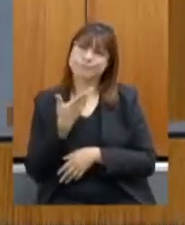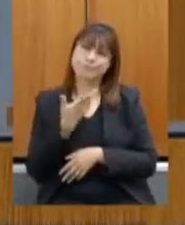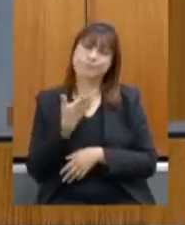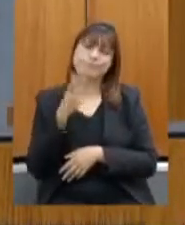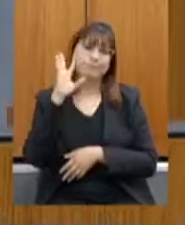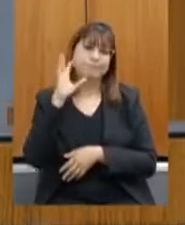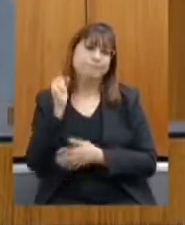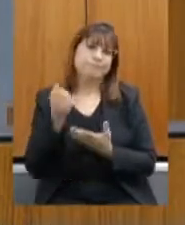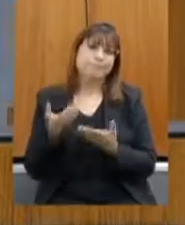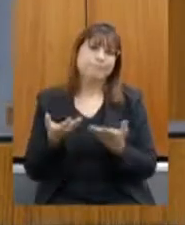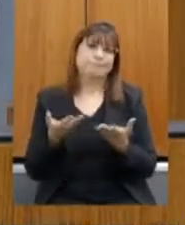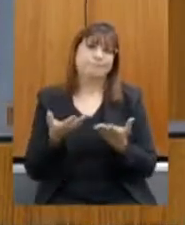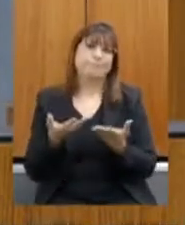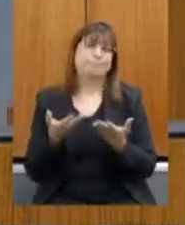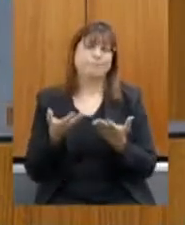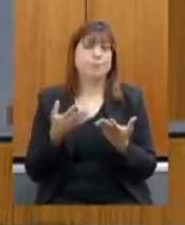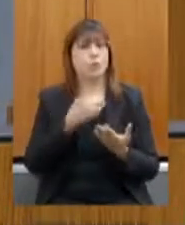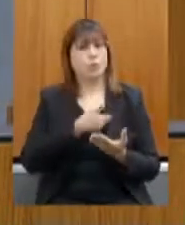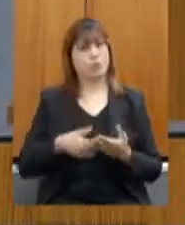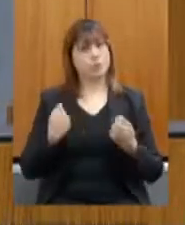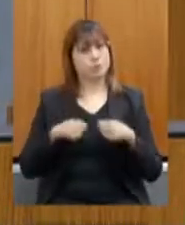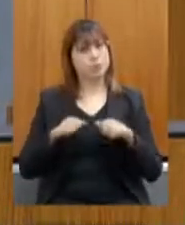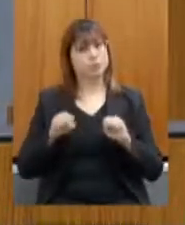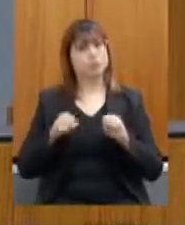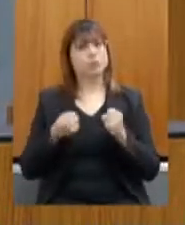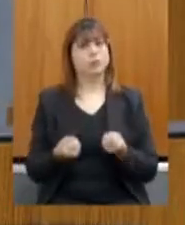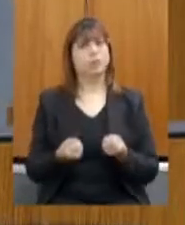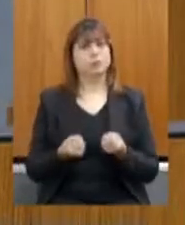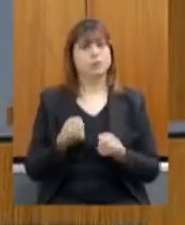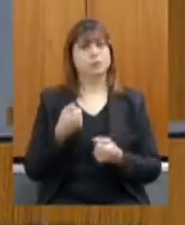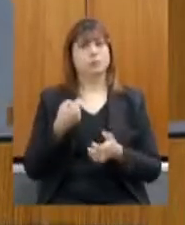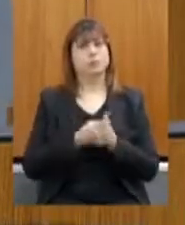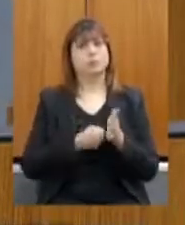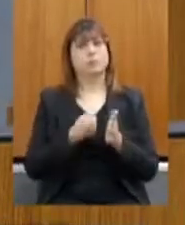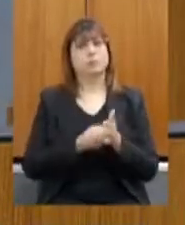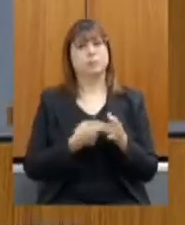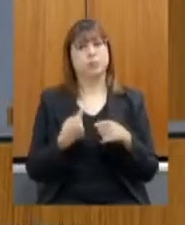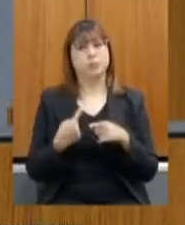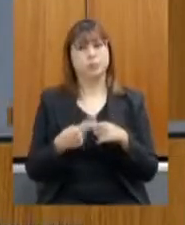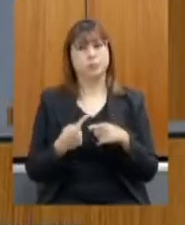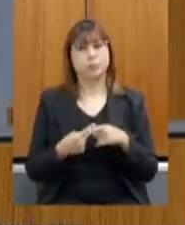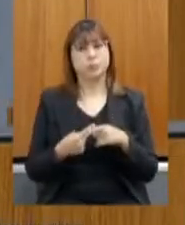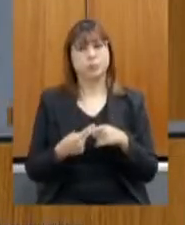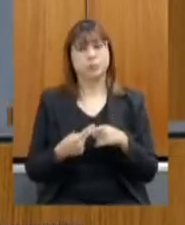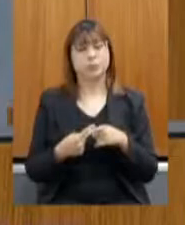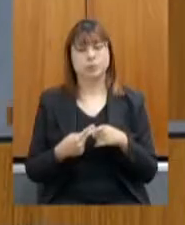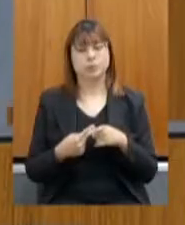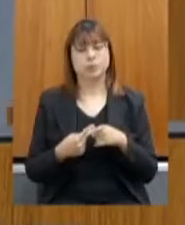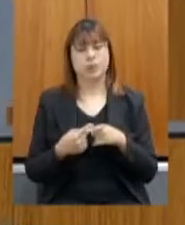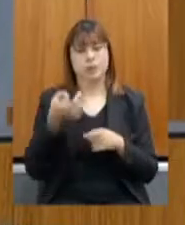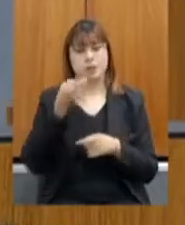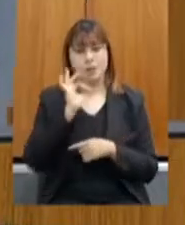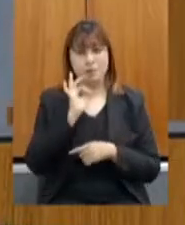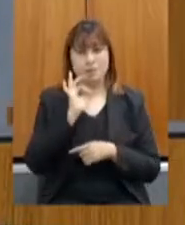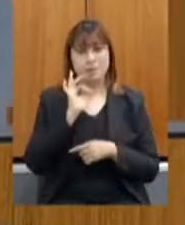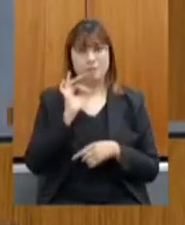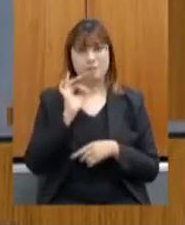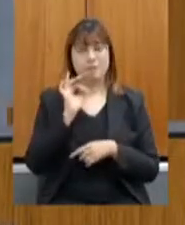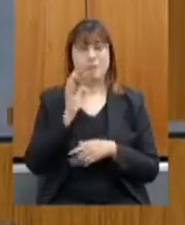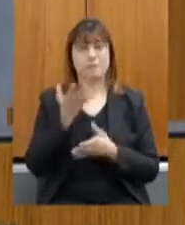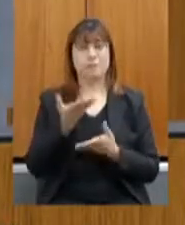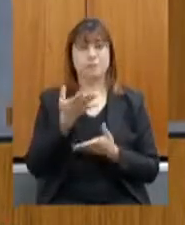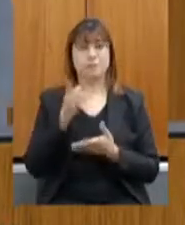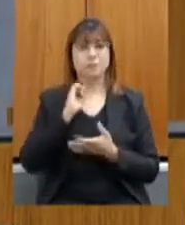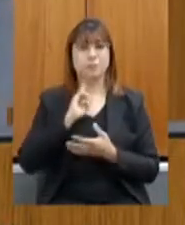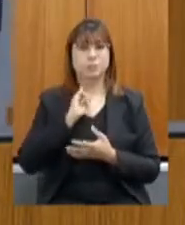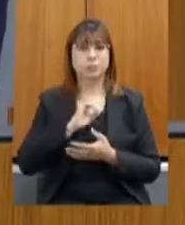agir forte, sabe, secretário, porque nós temos a cafeicultura mineira vai ter uma queda não só da